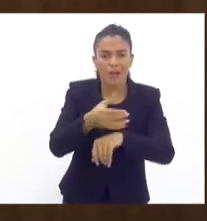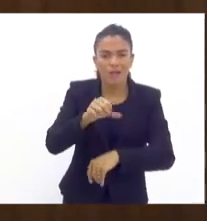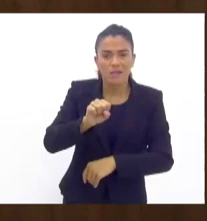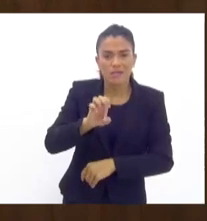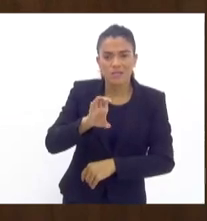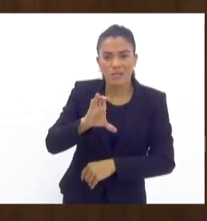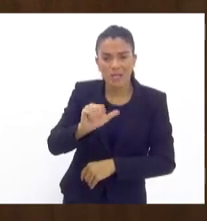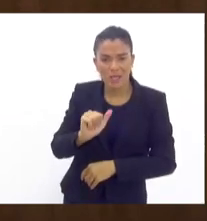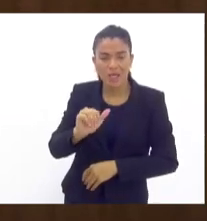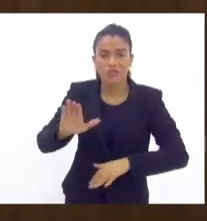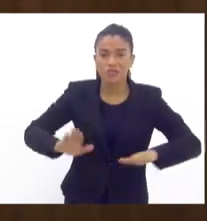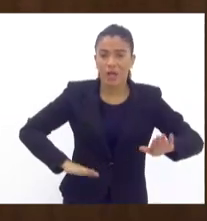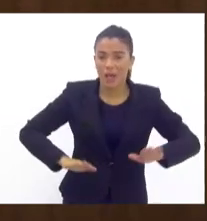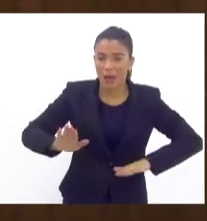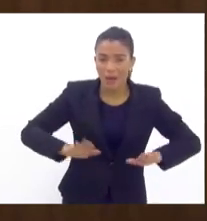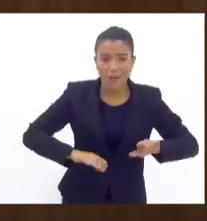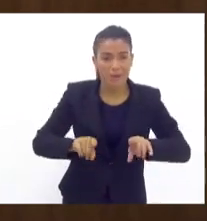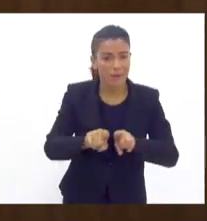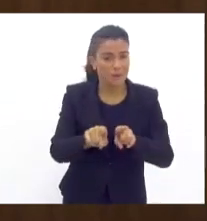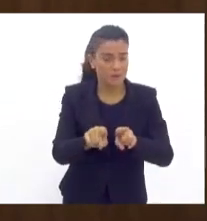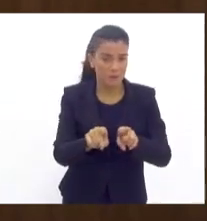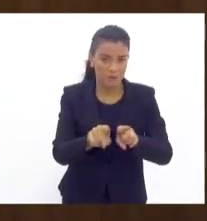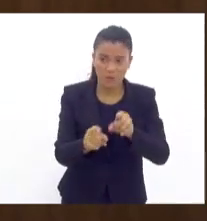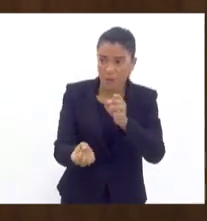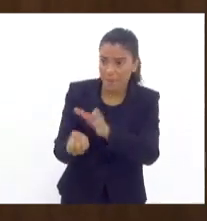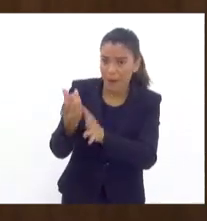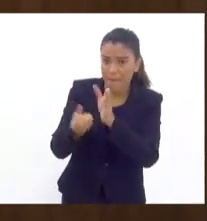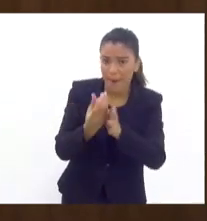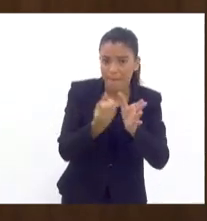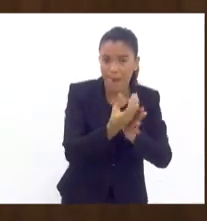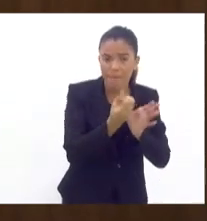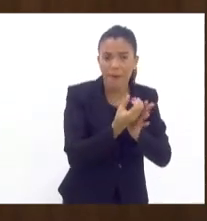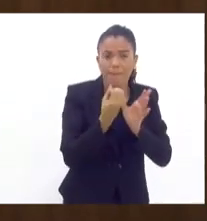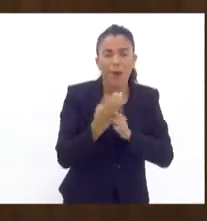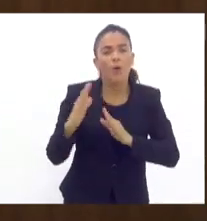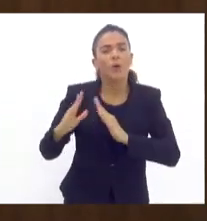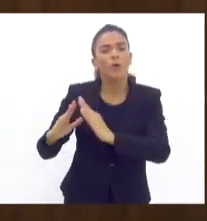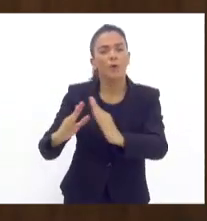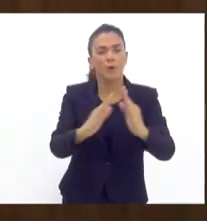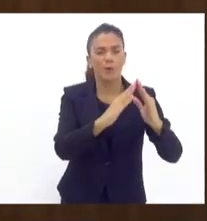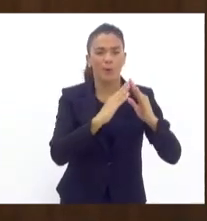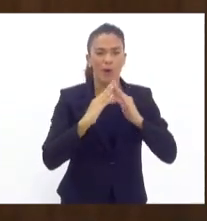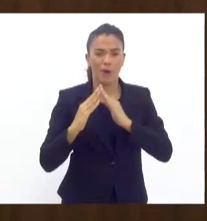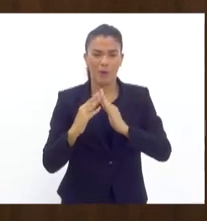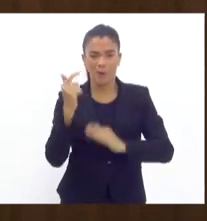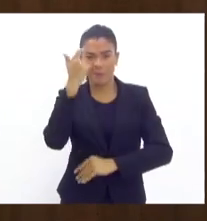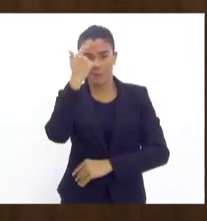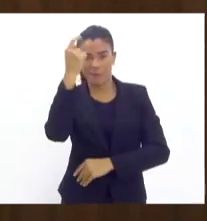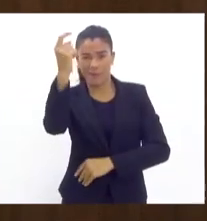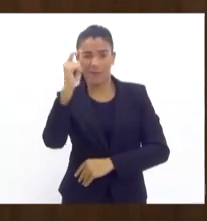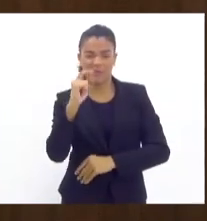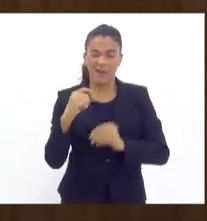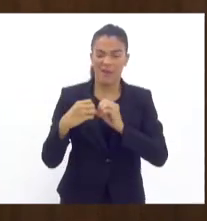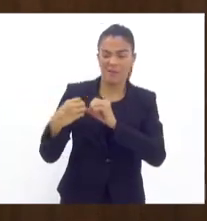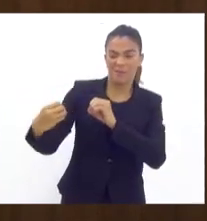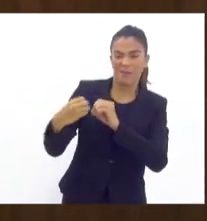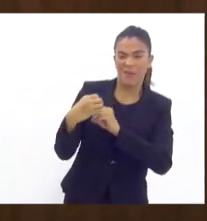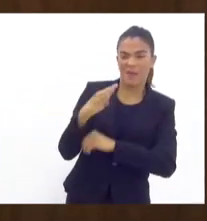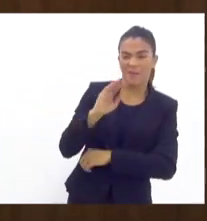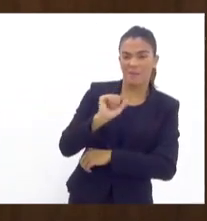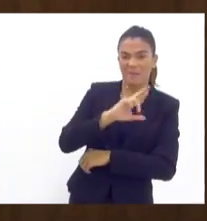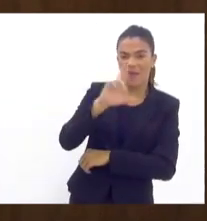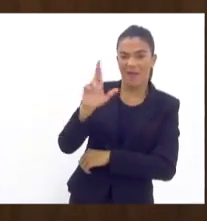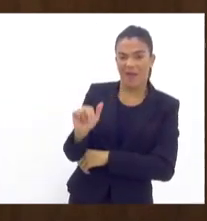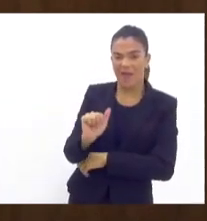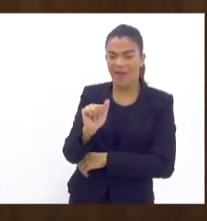Jacarei e Paguá começam a dar sinais. É porque os moradores de lá acham que estão um pouco perto da barra, acham